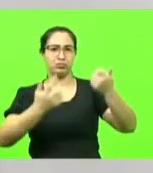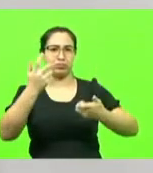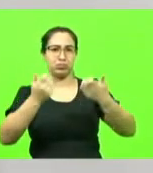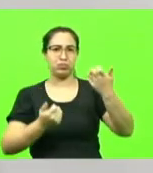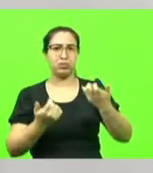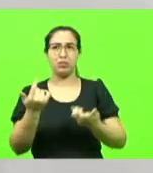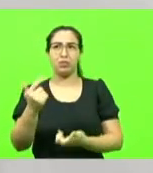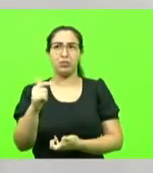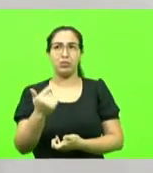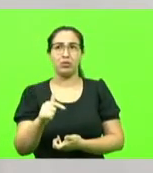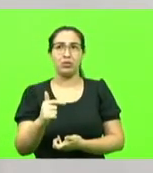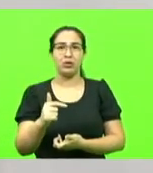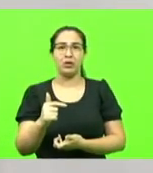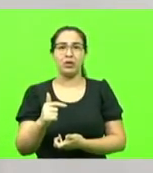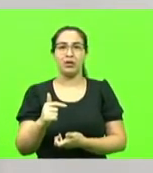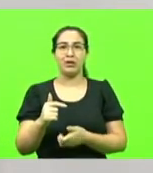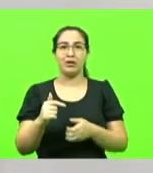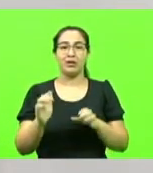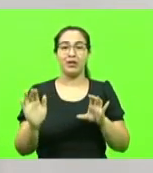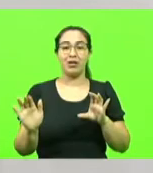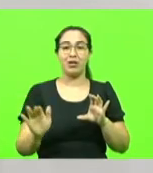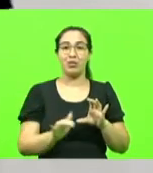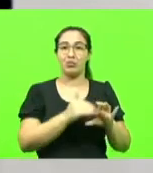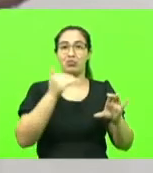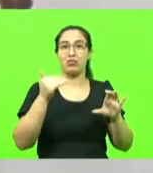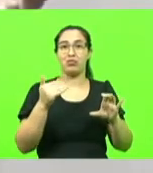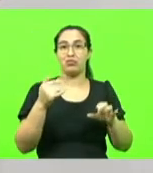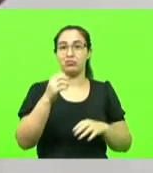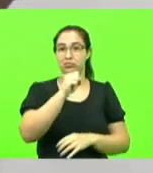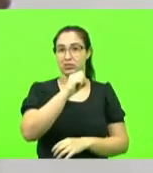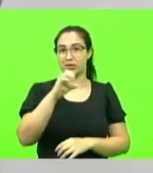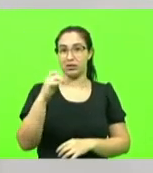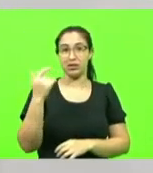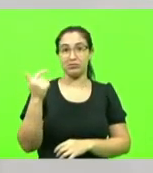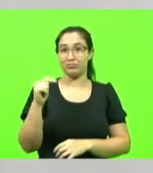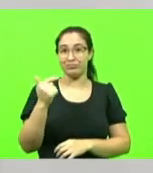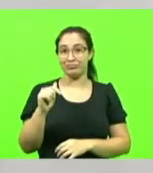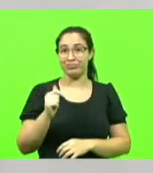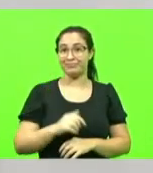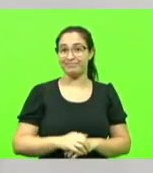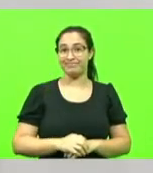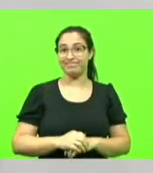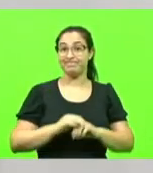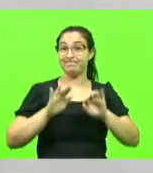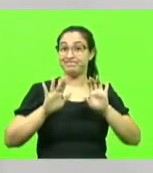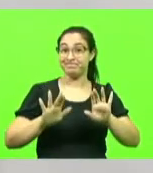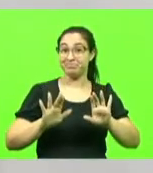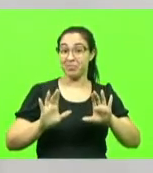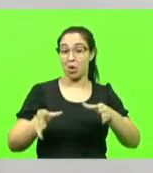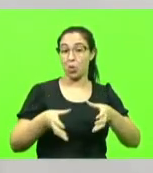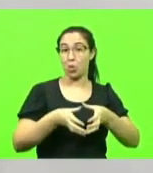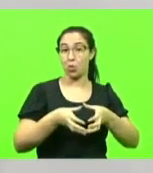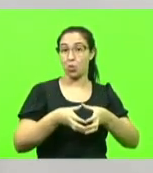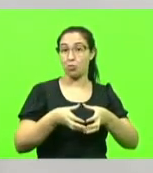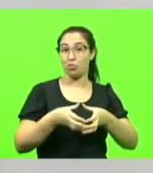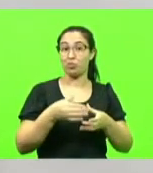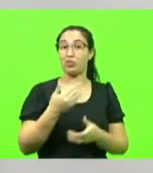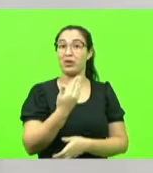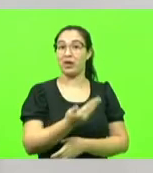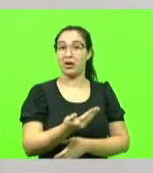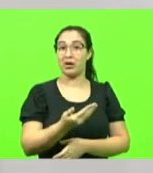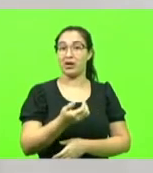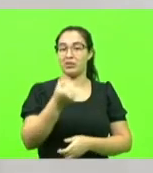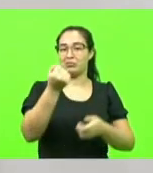também não mandava recurso para cá, também não lembrava de Santa Catarina. Já o outro lado não fala nada porque,